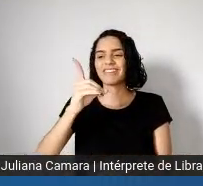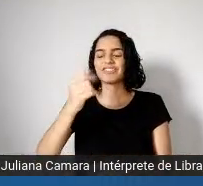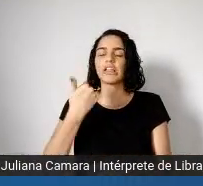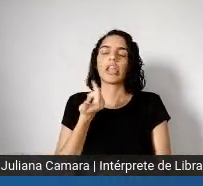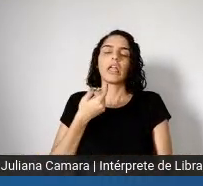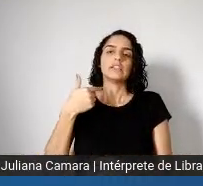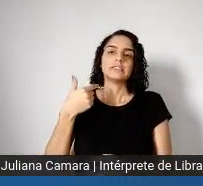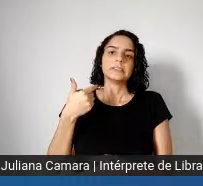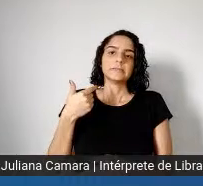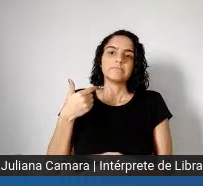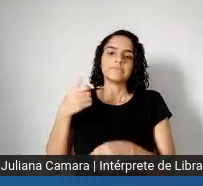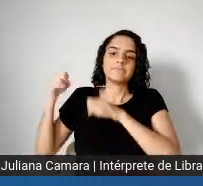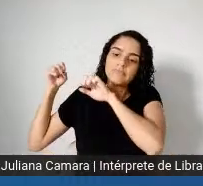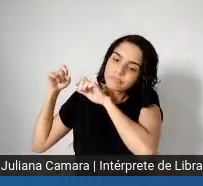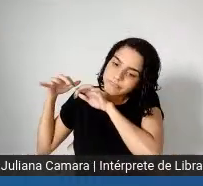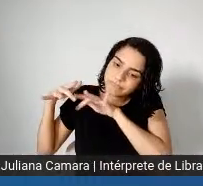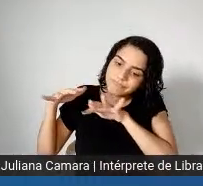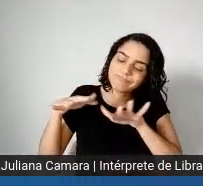foi um